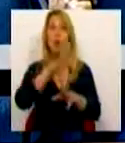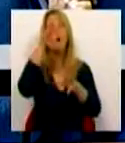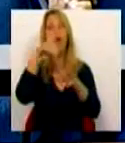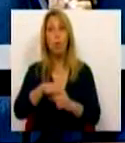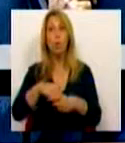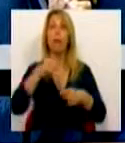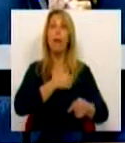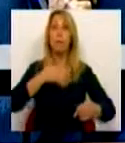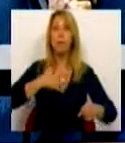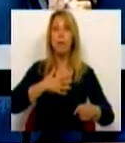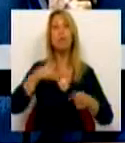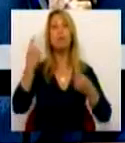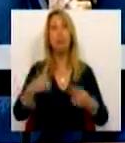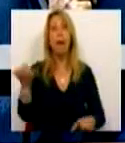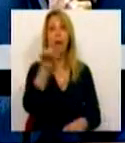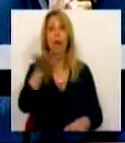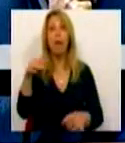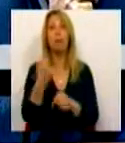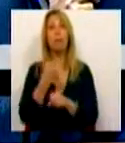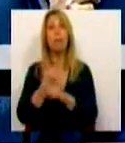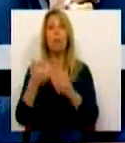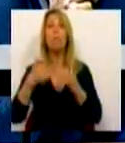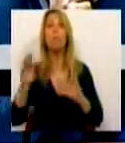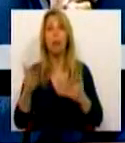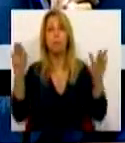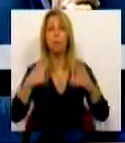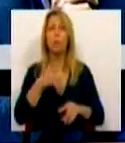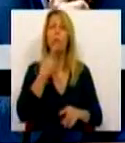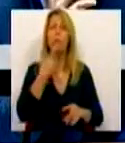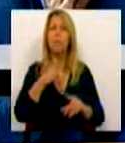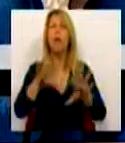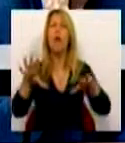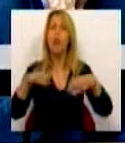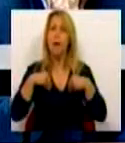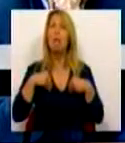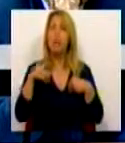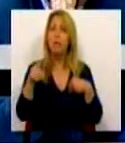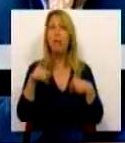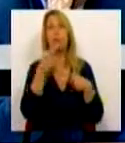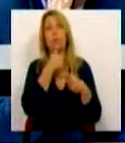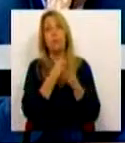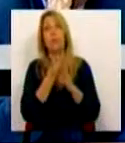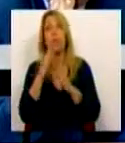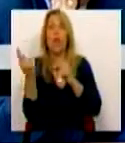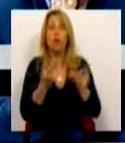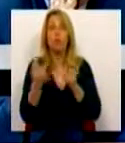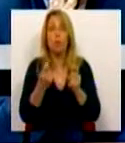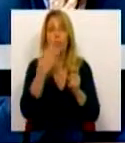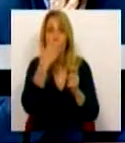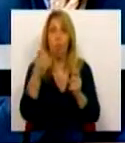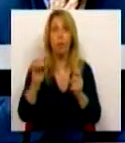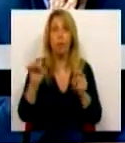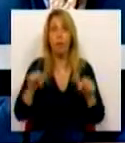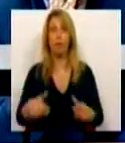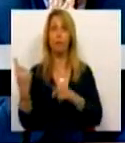trabalhadores. Portanto, eu percebo e aceito que a medida seja uma medida discutível. Senão, não estávamos a ter aqui